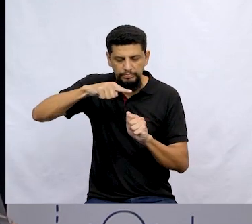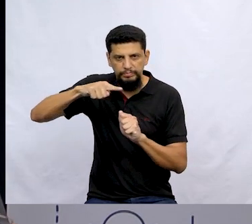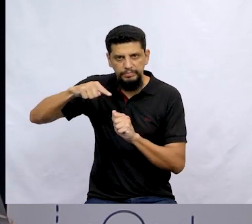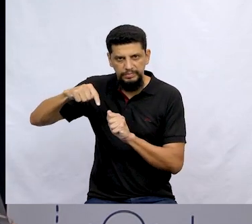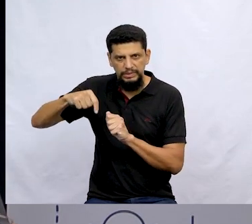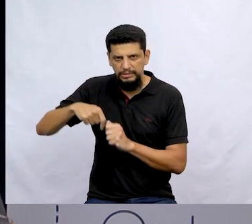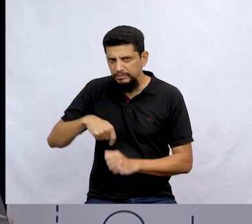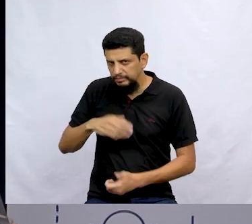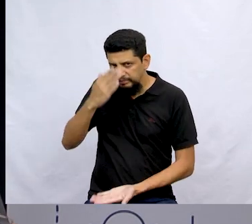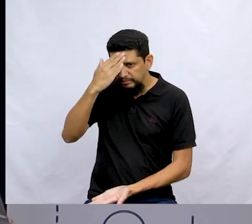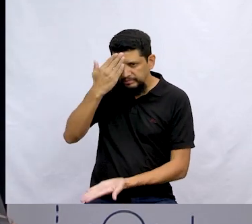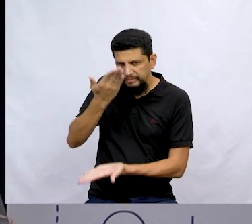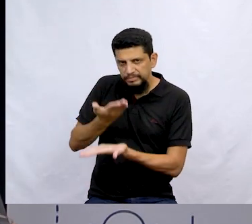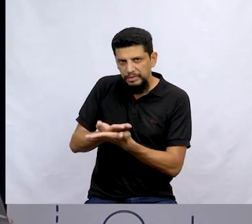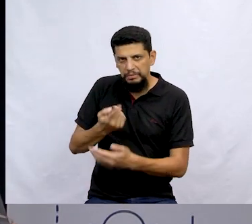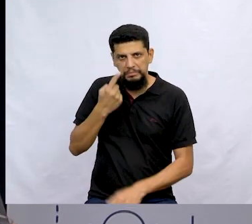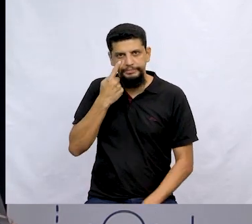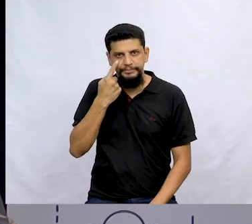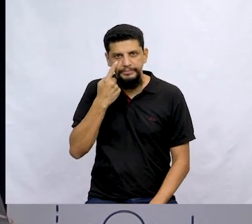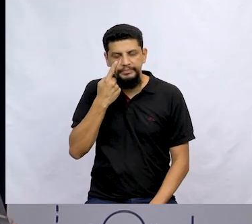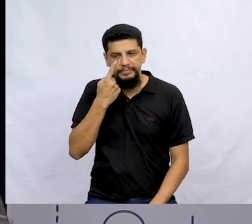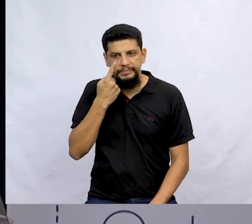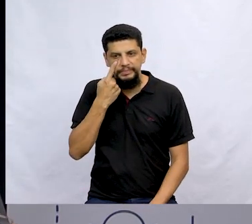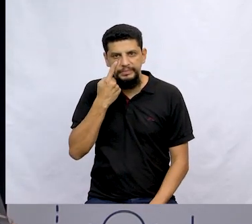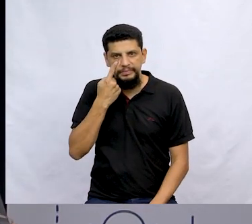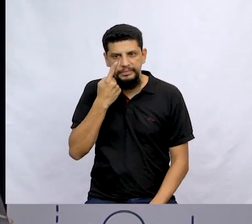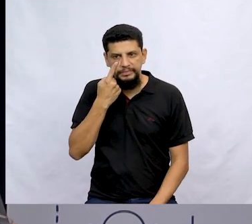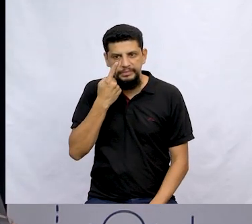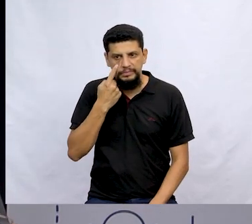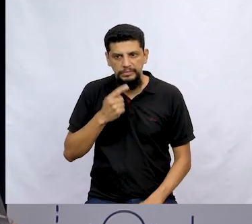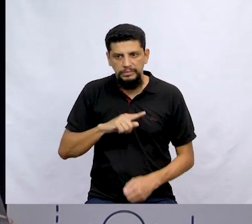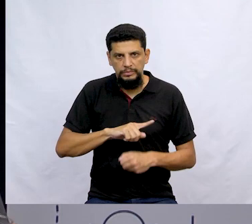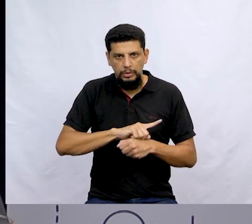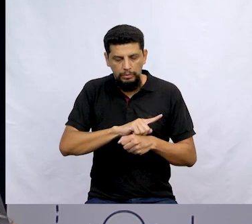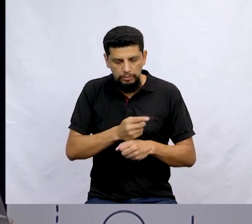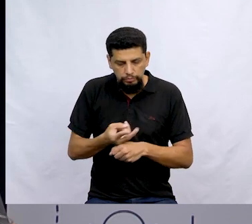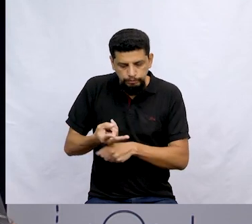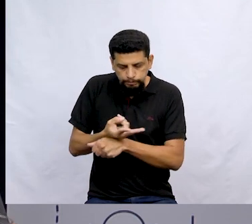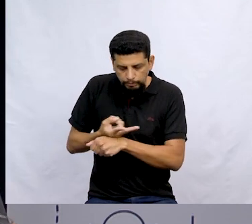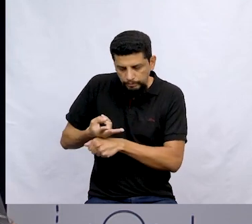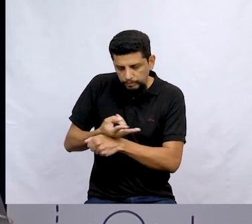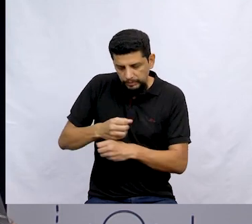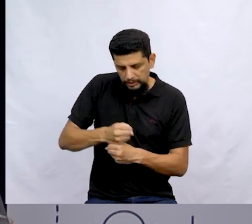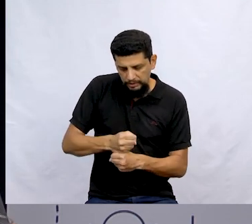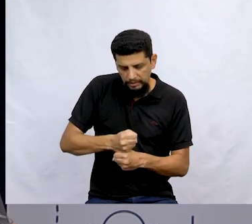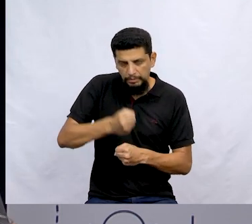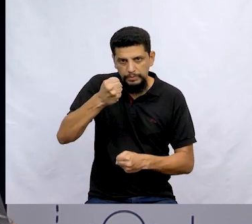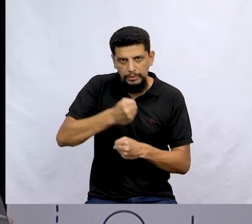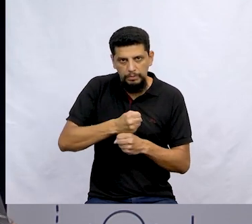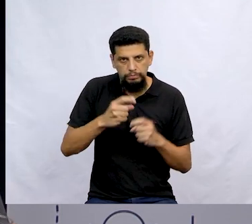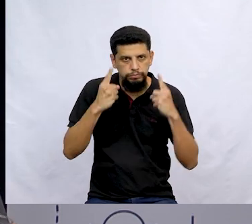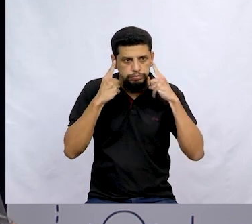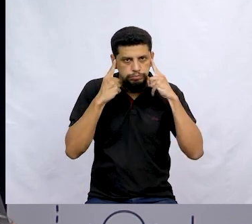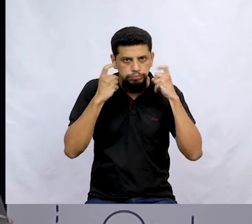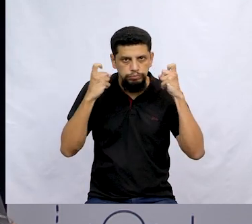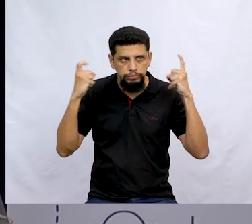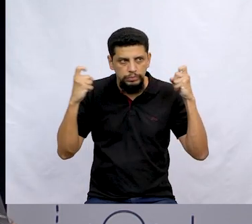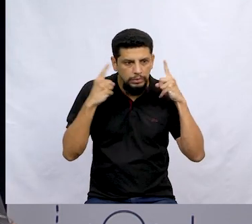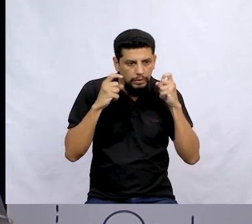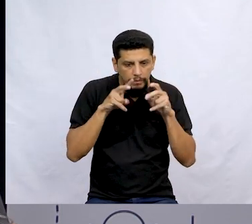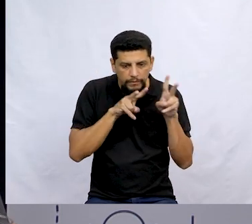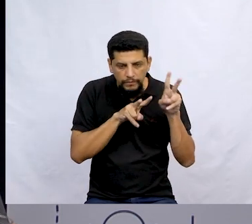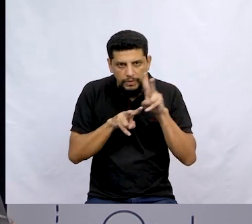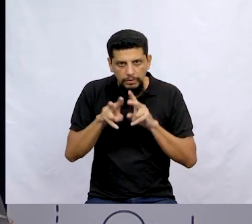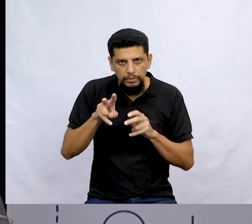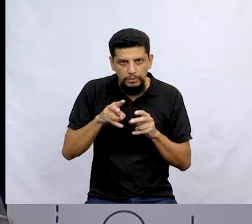acentuadas, acreditam? Olha só. O localizador de guarda-chuvas dava para apitar de vez em quando quando via